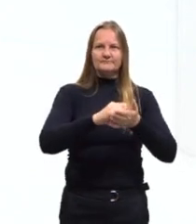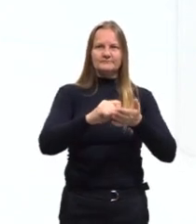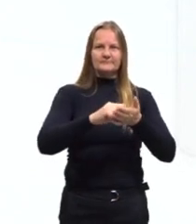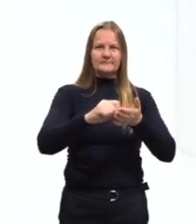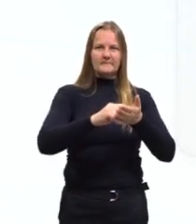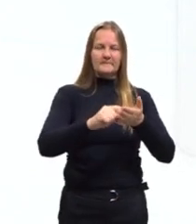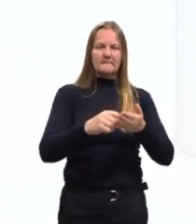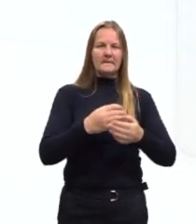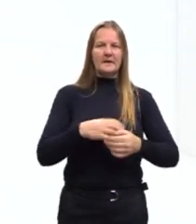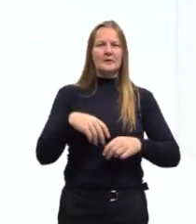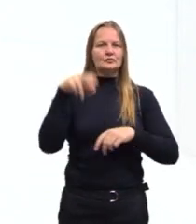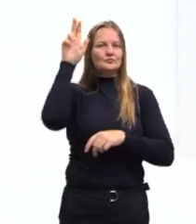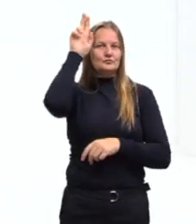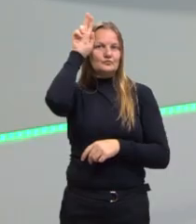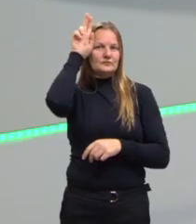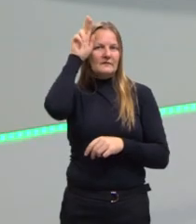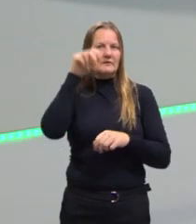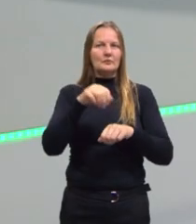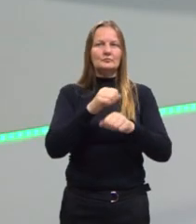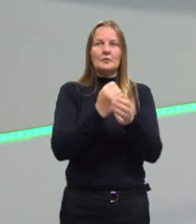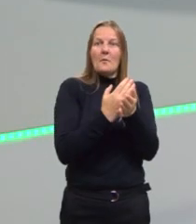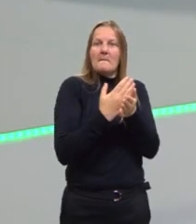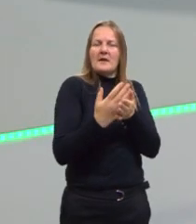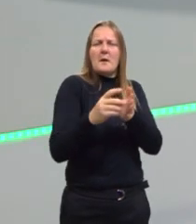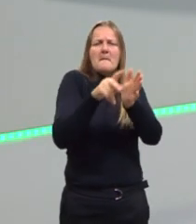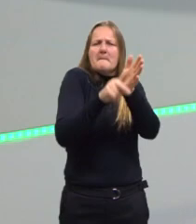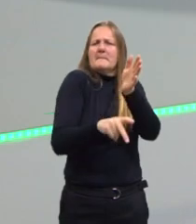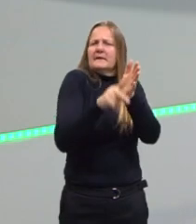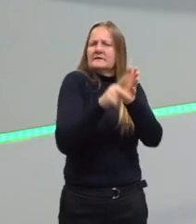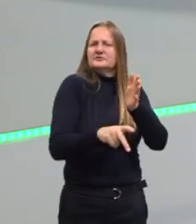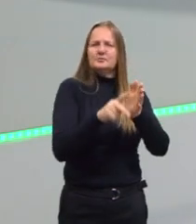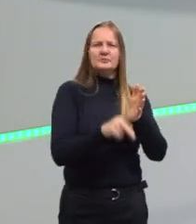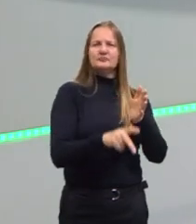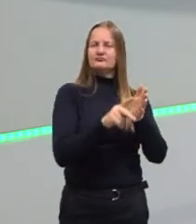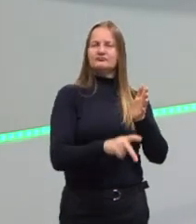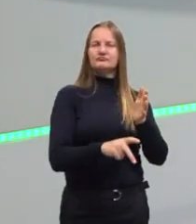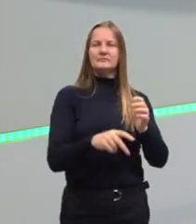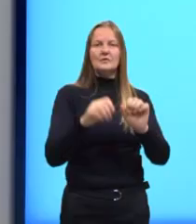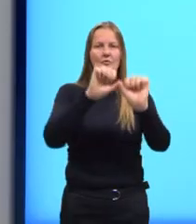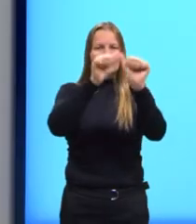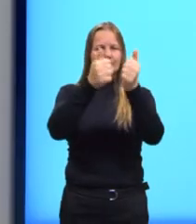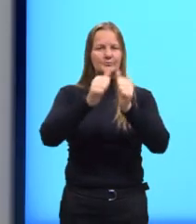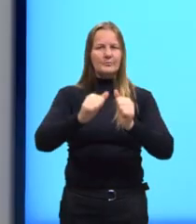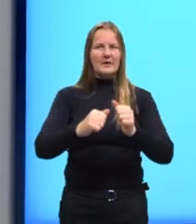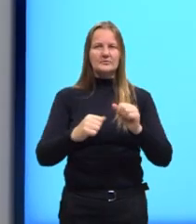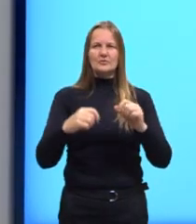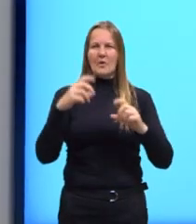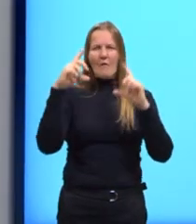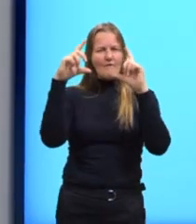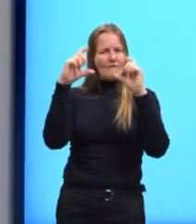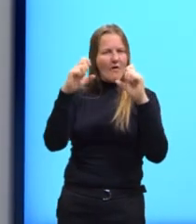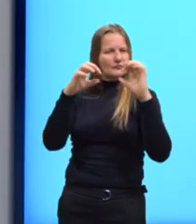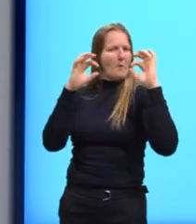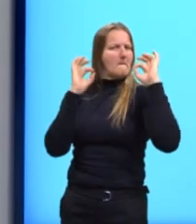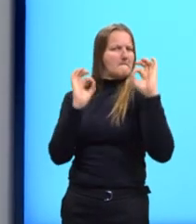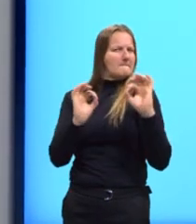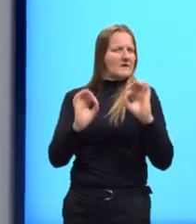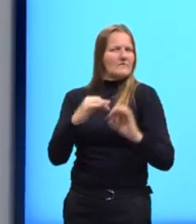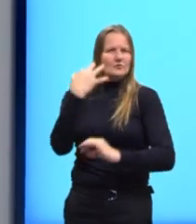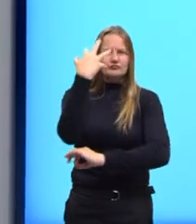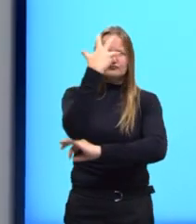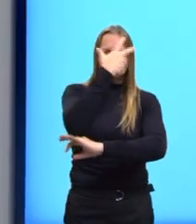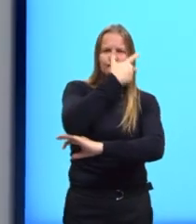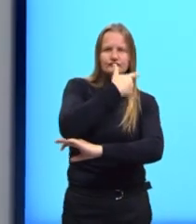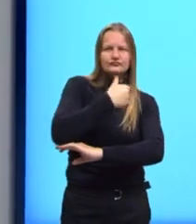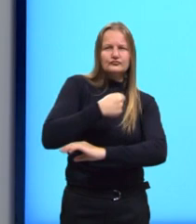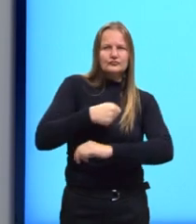cavalo está lá, bonitinho, no início. Planejamento. Tem uma imagem ali que parece a fotografia do cavalo, da